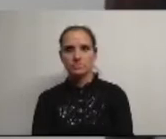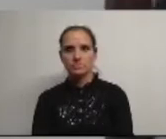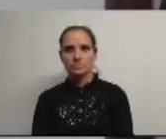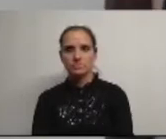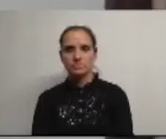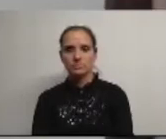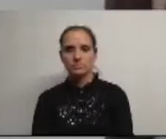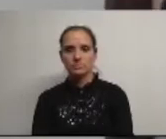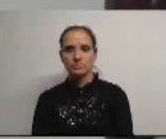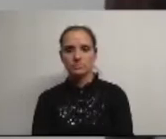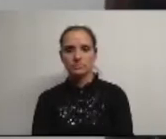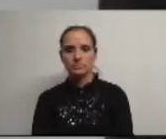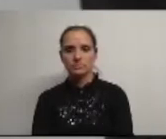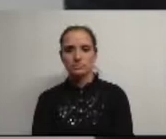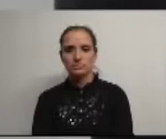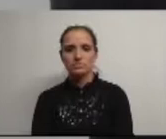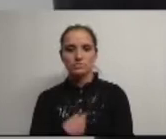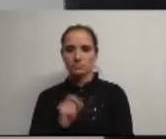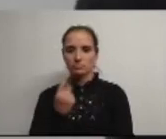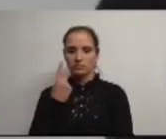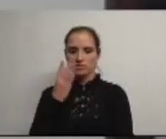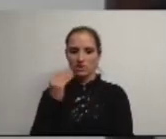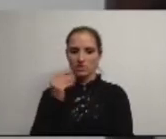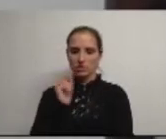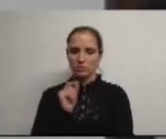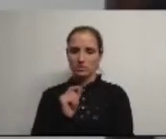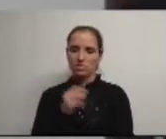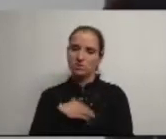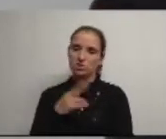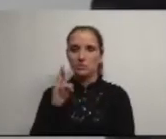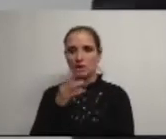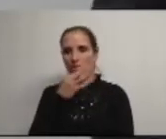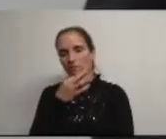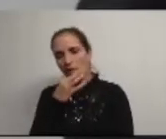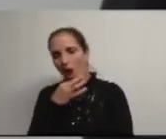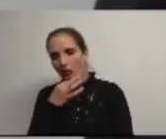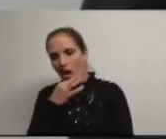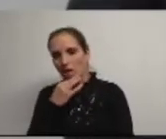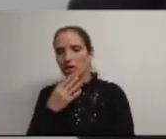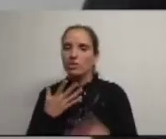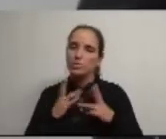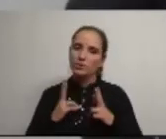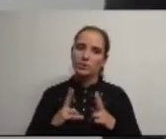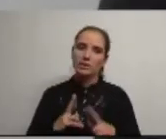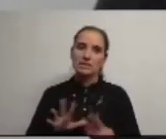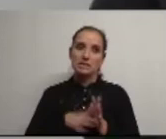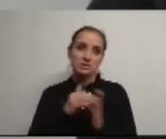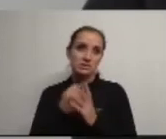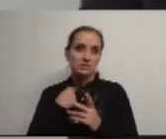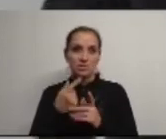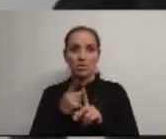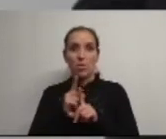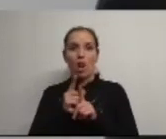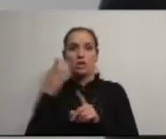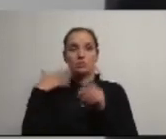pela primeira vez com 10 minutos espero falar mais tranquilamente sem a pressão que sou submetido normalmente nas